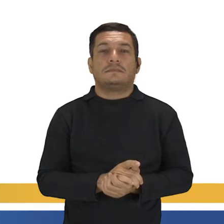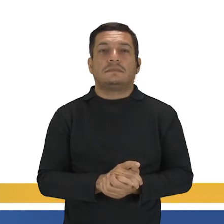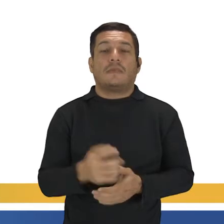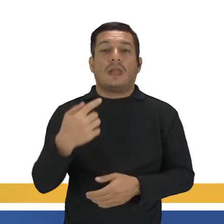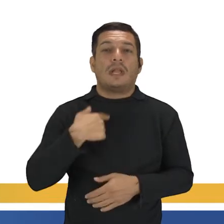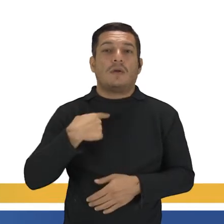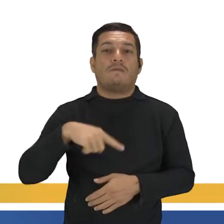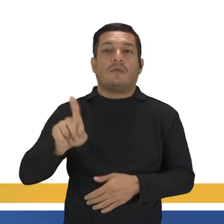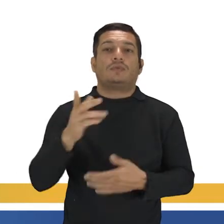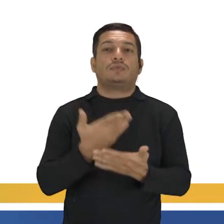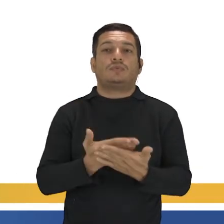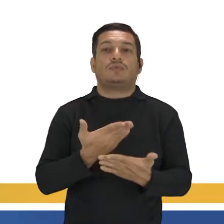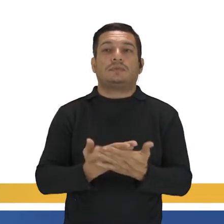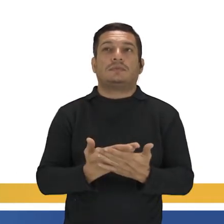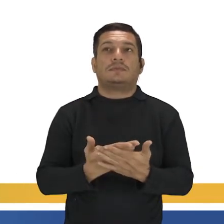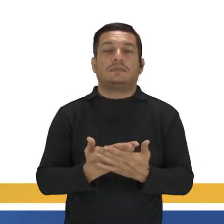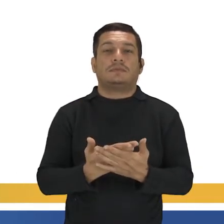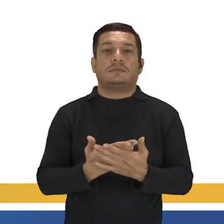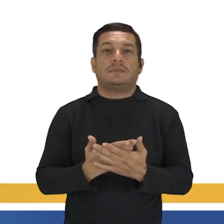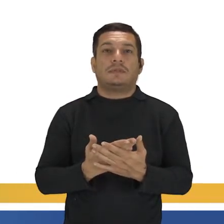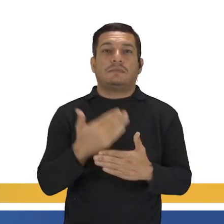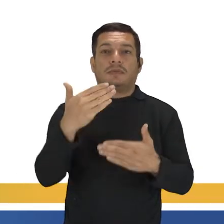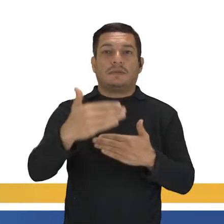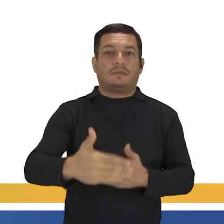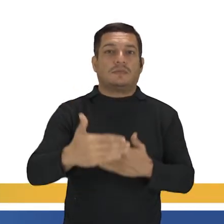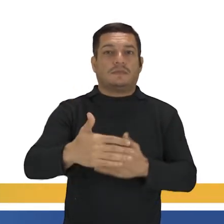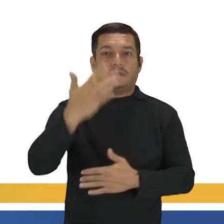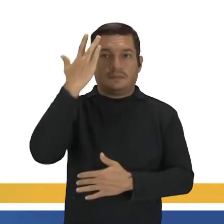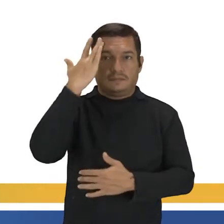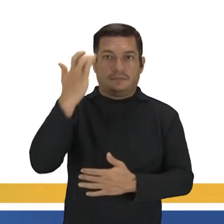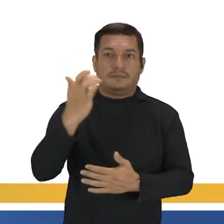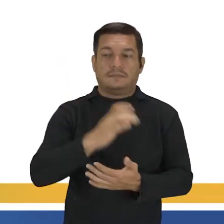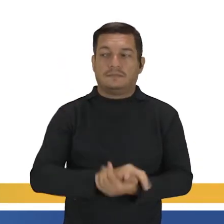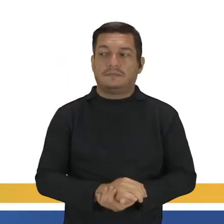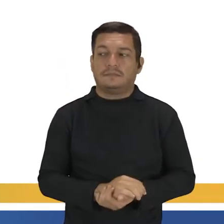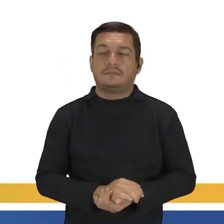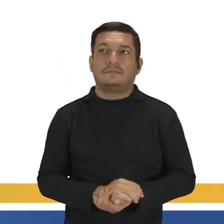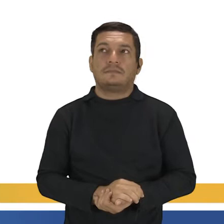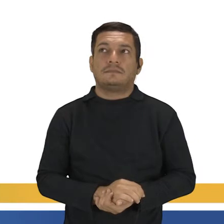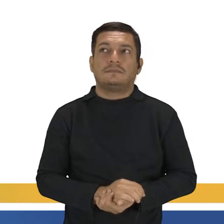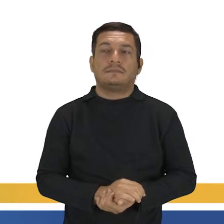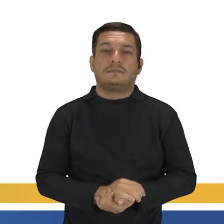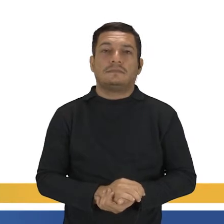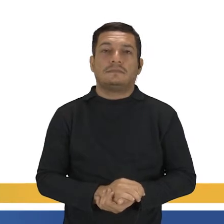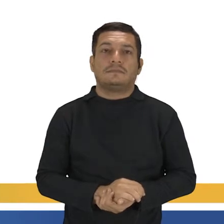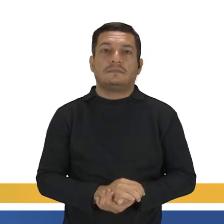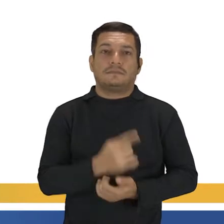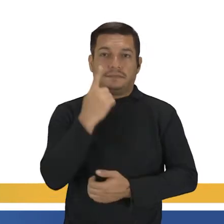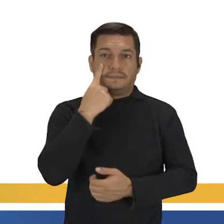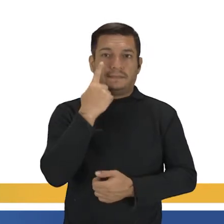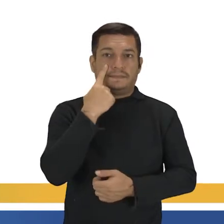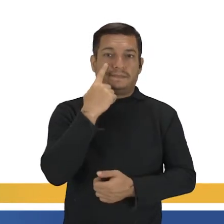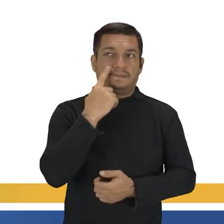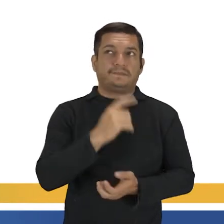Eu vou estudar para a prova de amanhã. Tá? Então, olha só. Eu